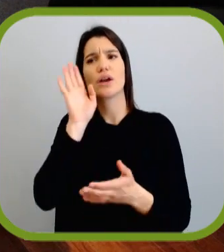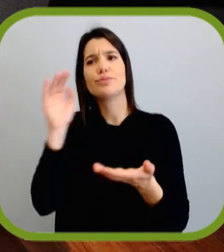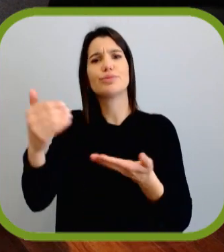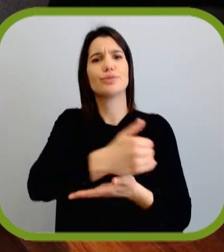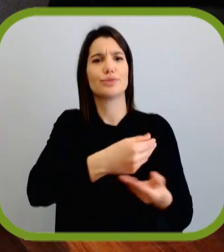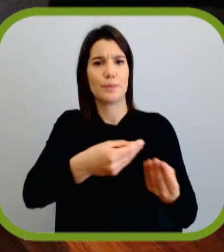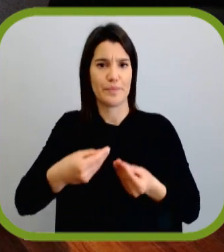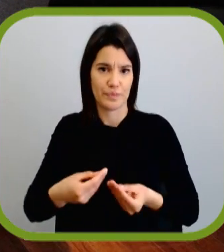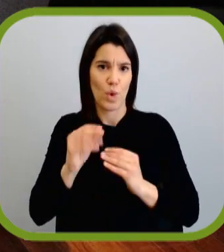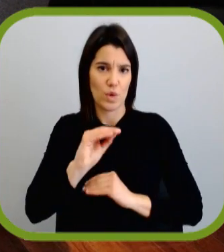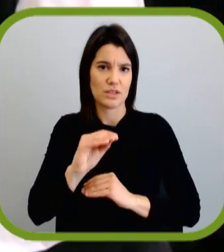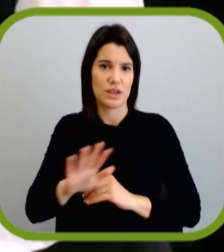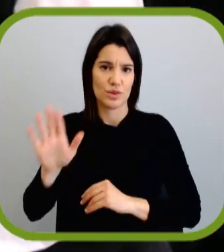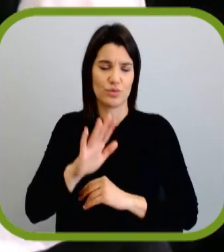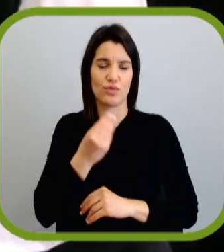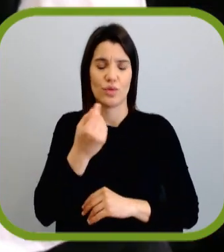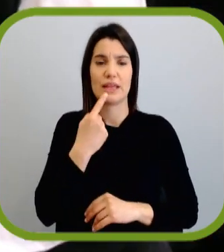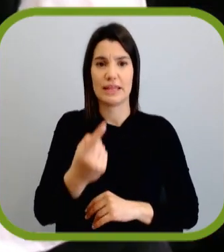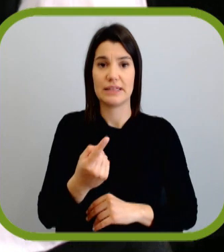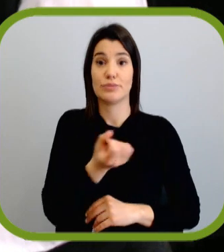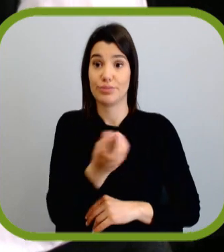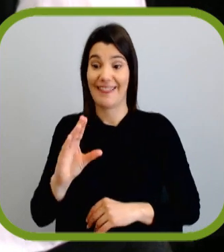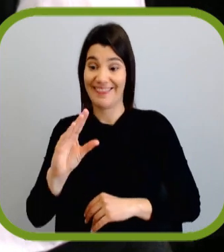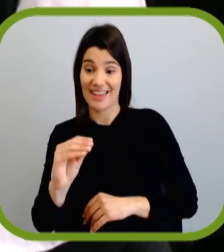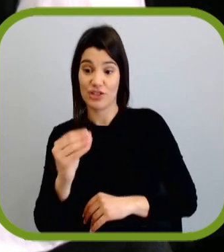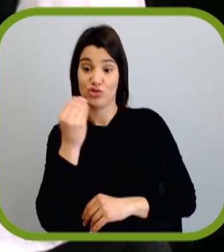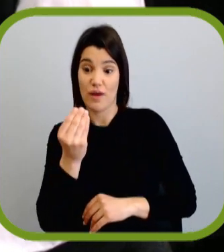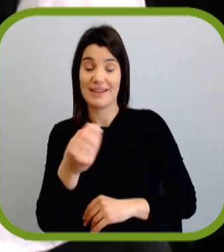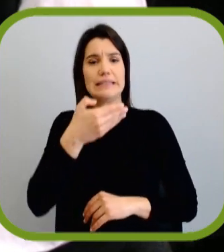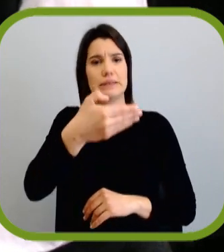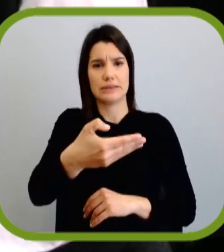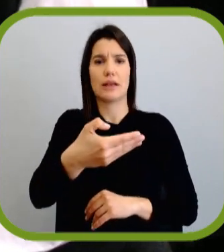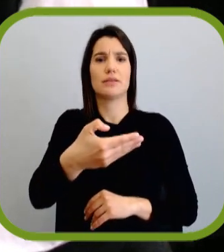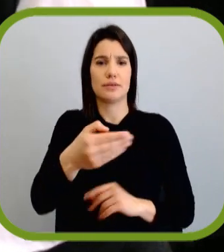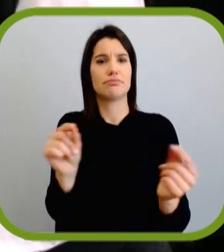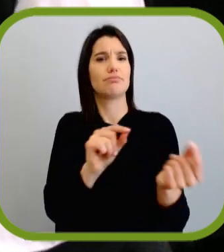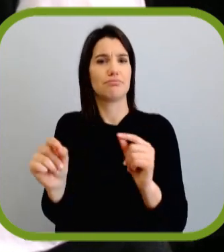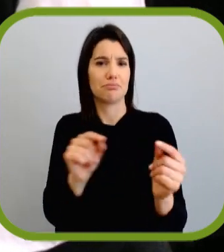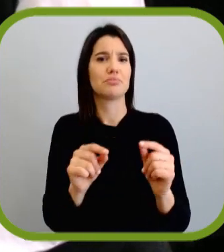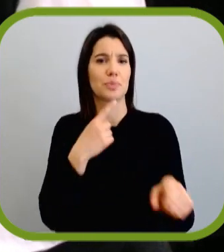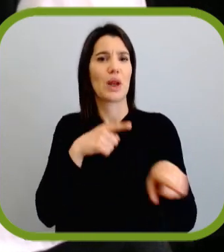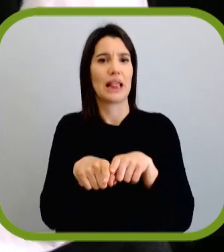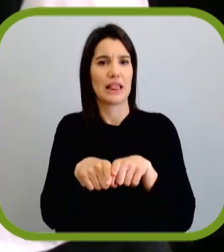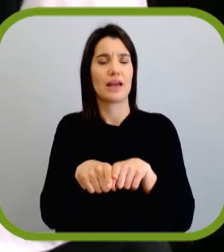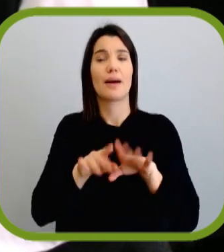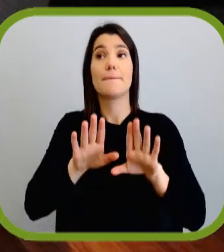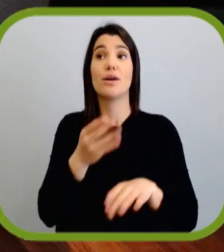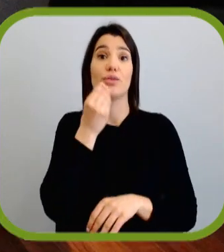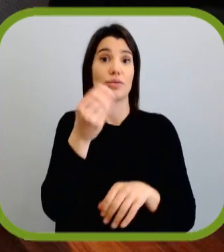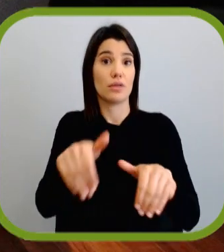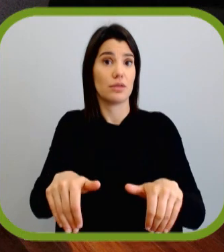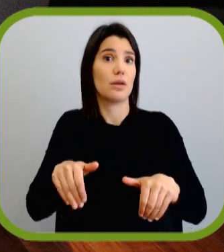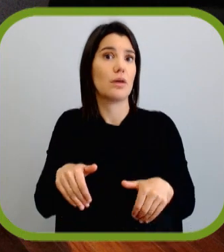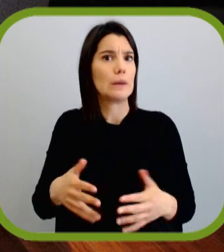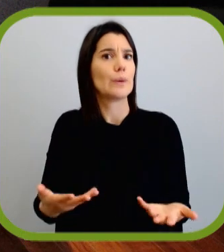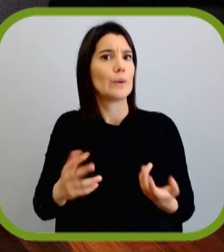Conselho Nacional de Juventude revelou que cada sete em dez, as jovens falam e discutem política. No entanto, sabemos que a